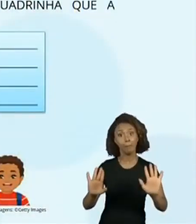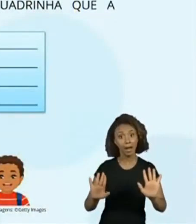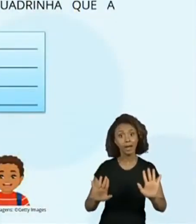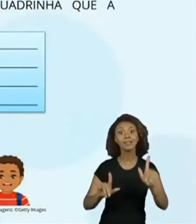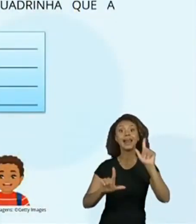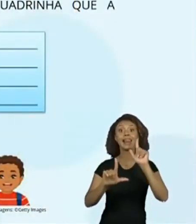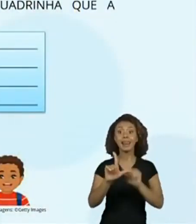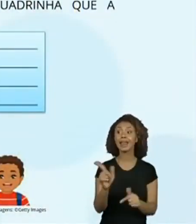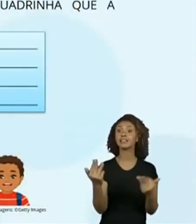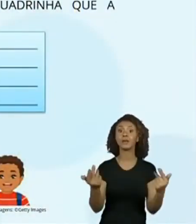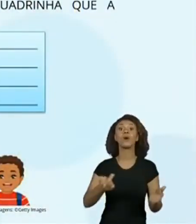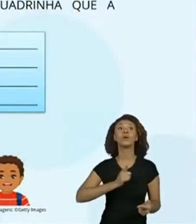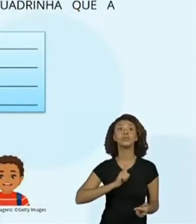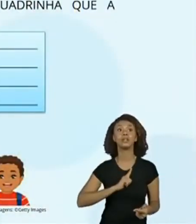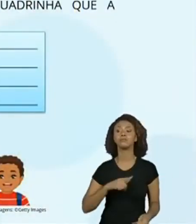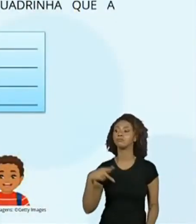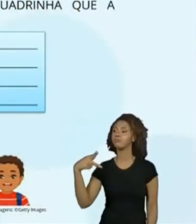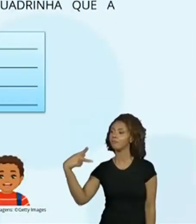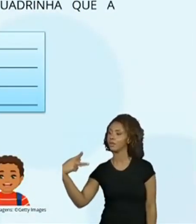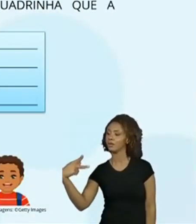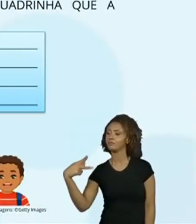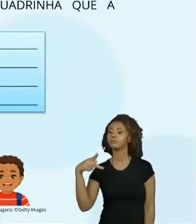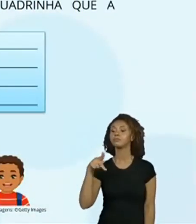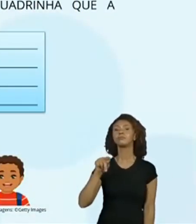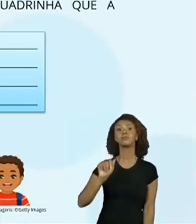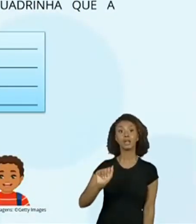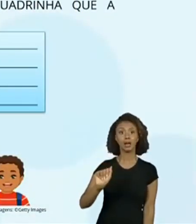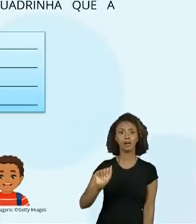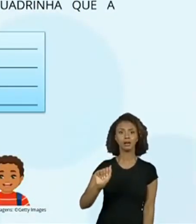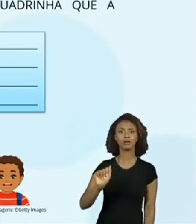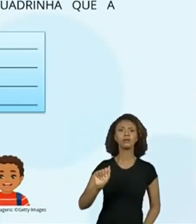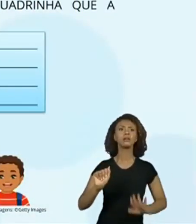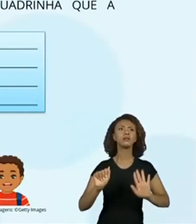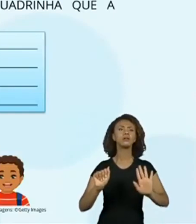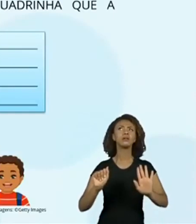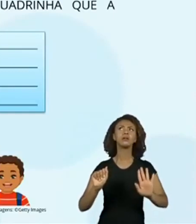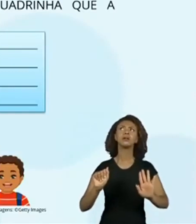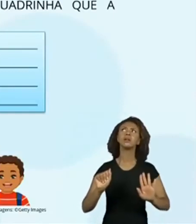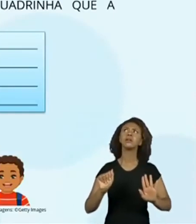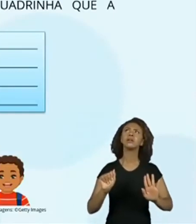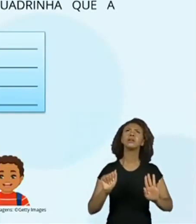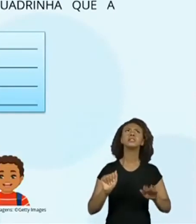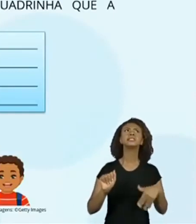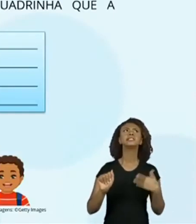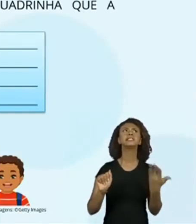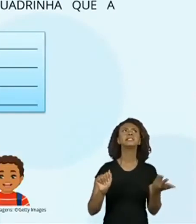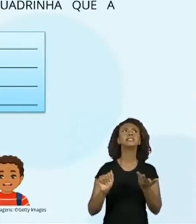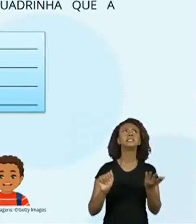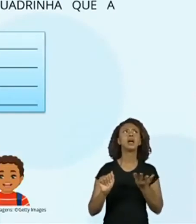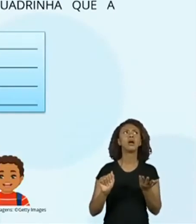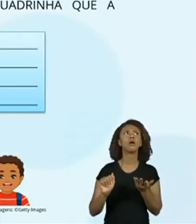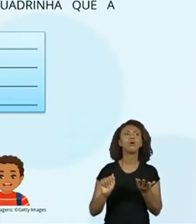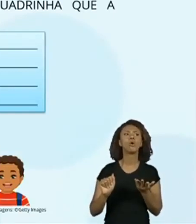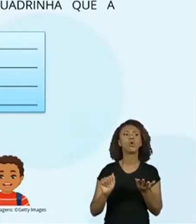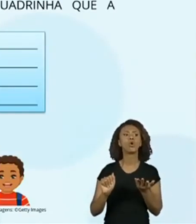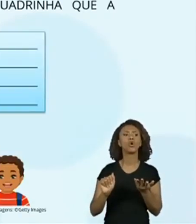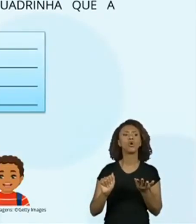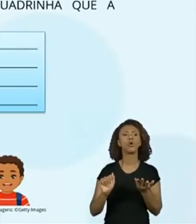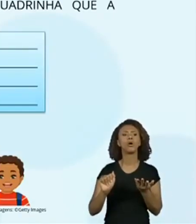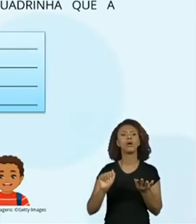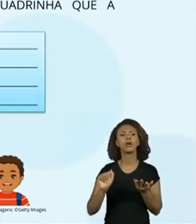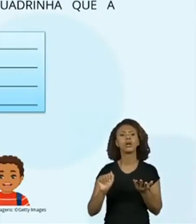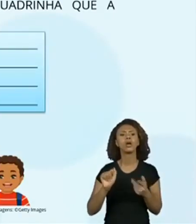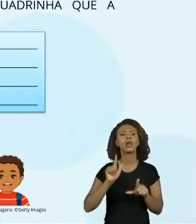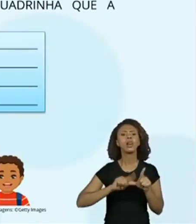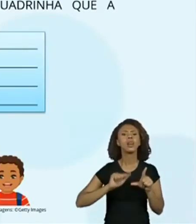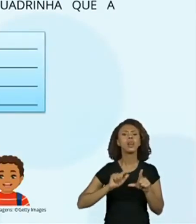o A ajuda bastante. Agora eu preciso ir para o pau. Qual será a letra que ajuda a dar esse movimento na língua